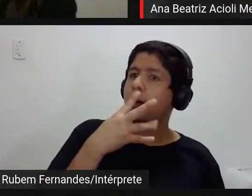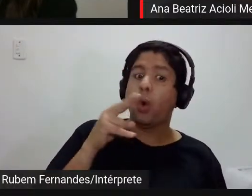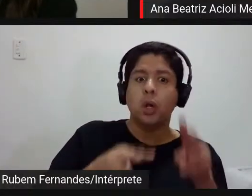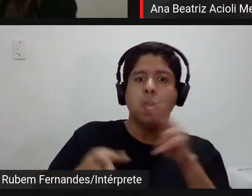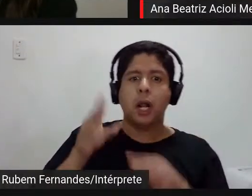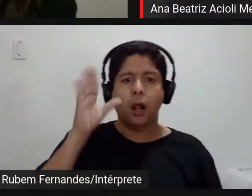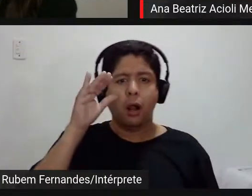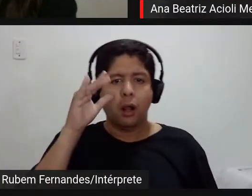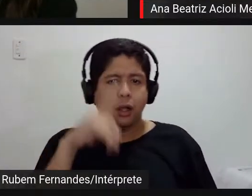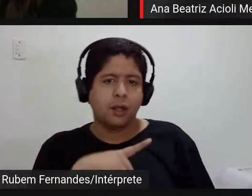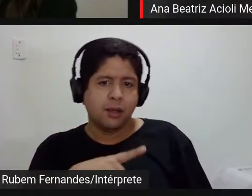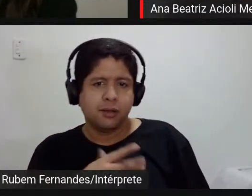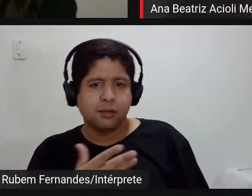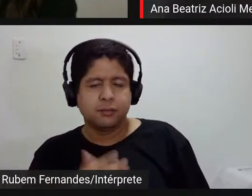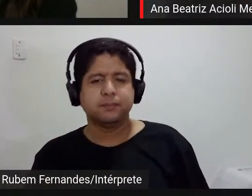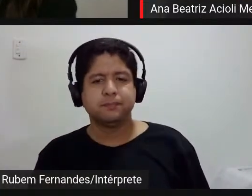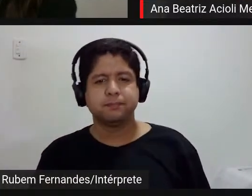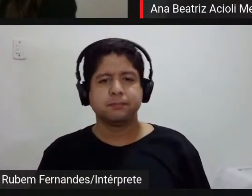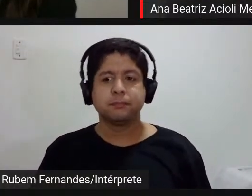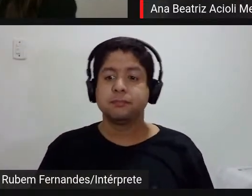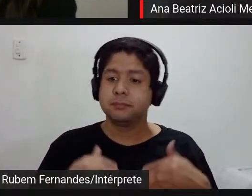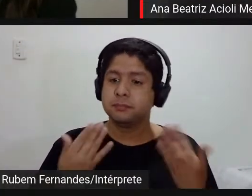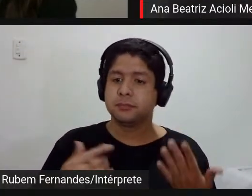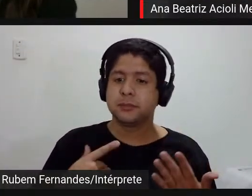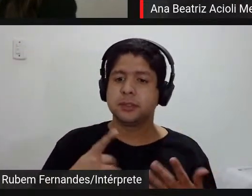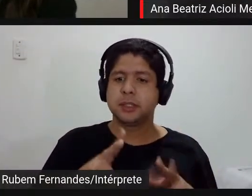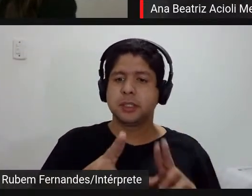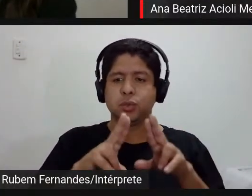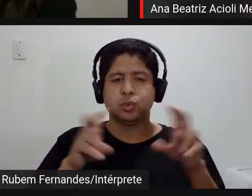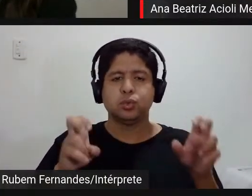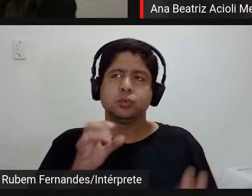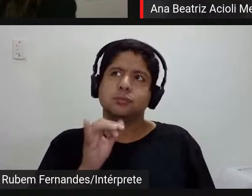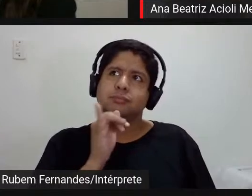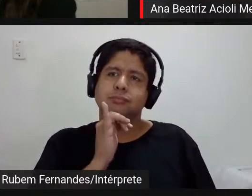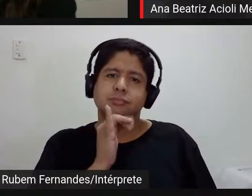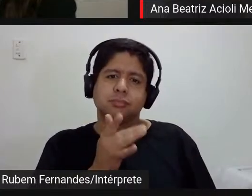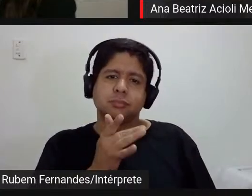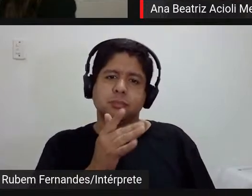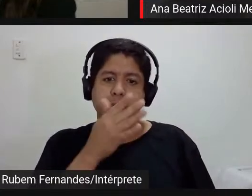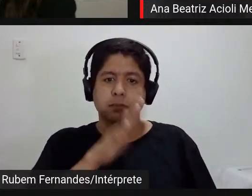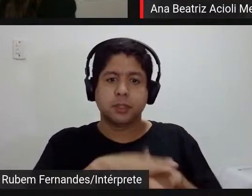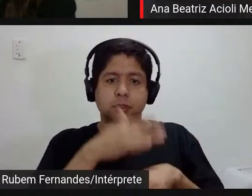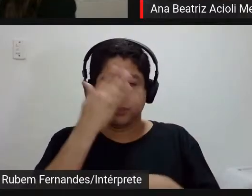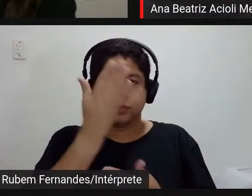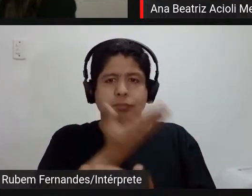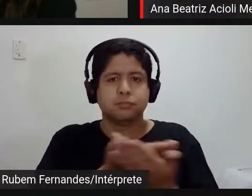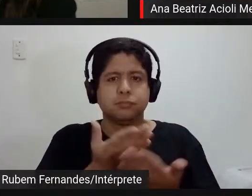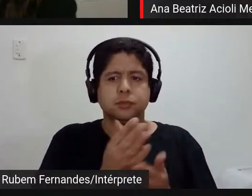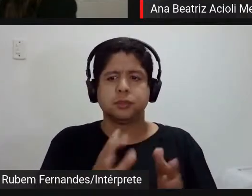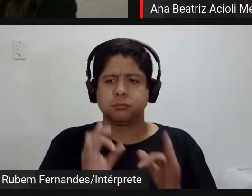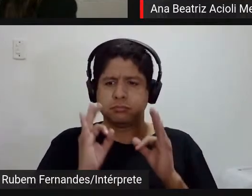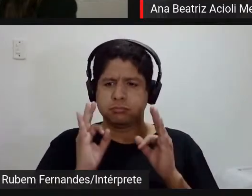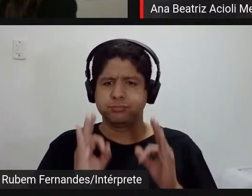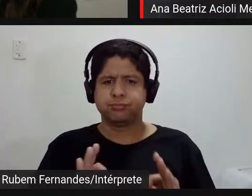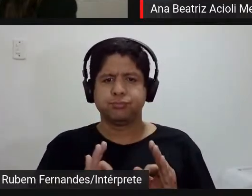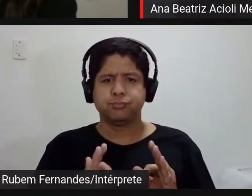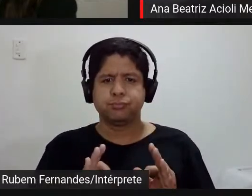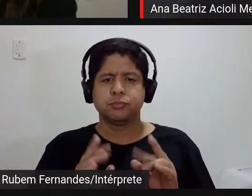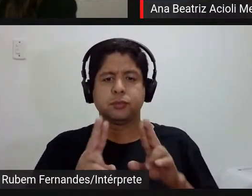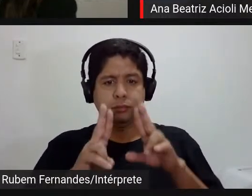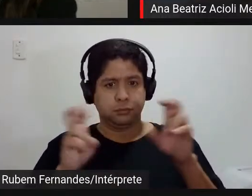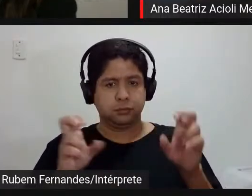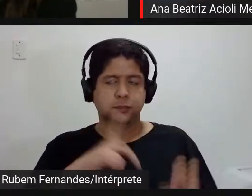e aí quando vem essa questão do mediador está garantindo entre aspas essa